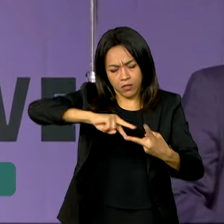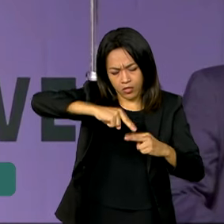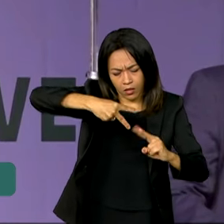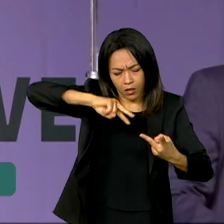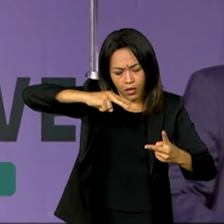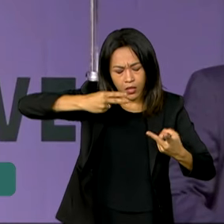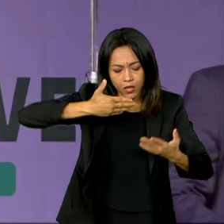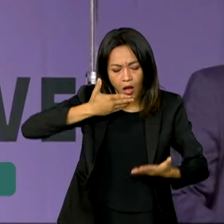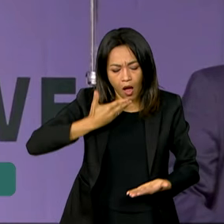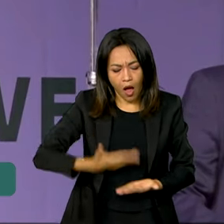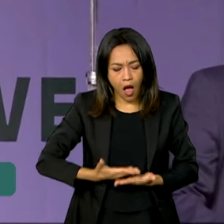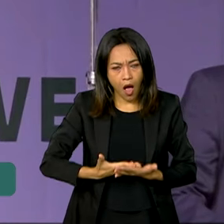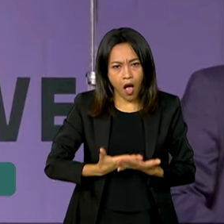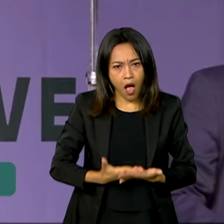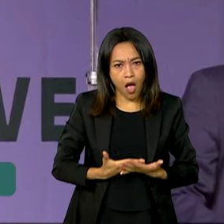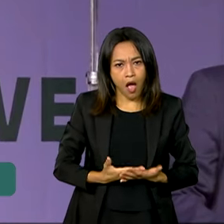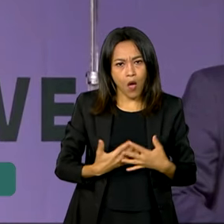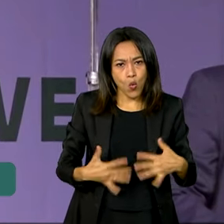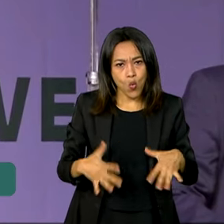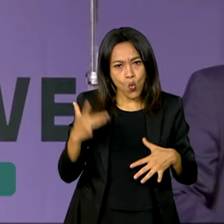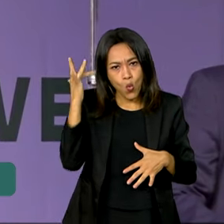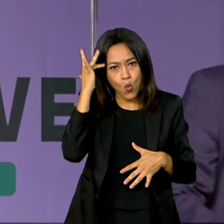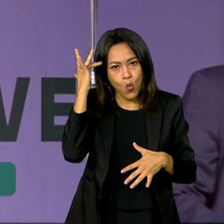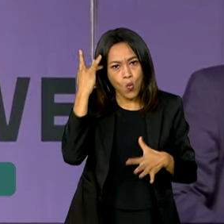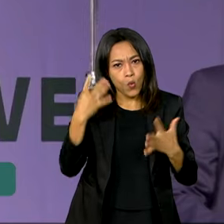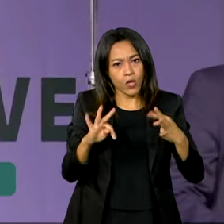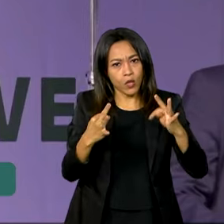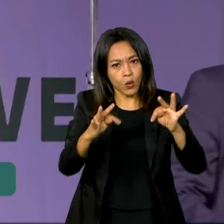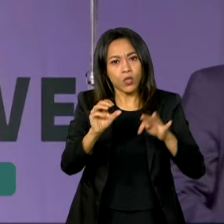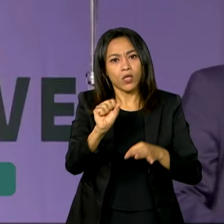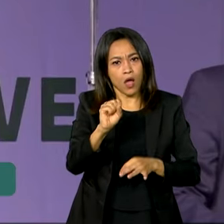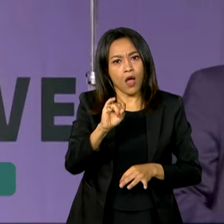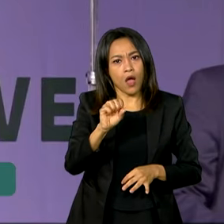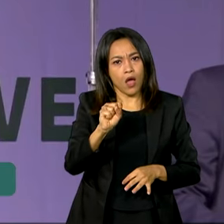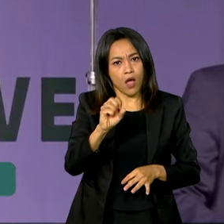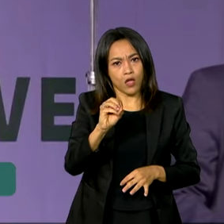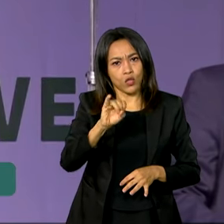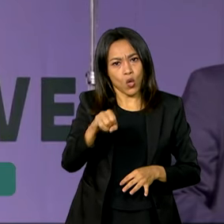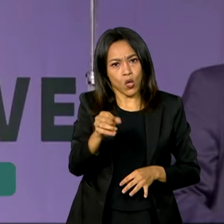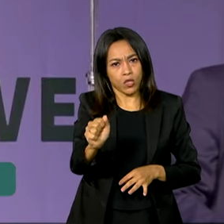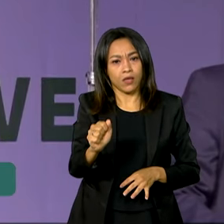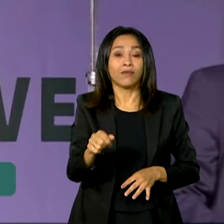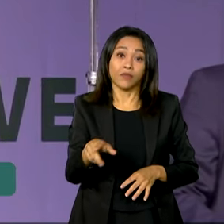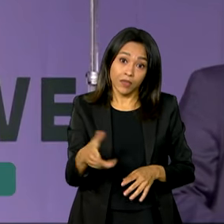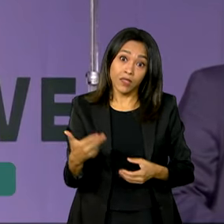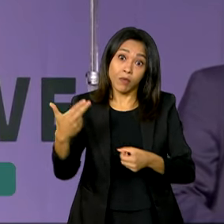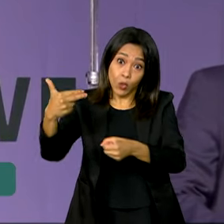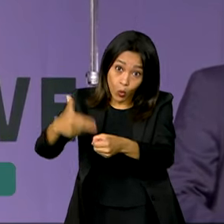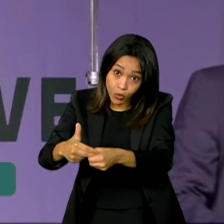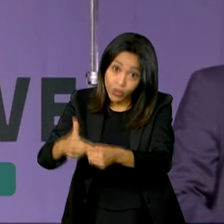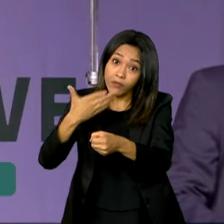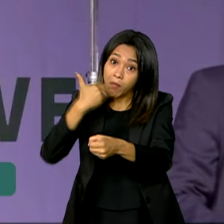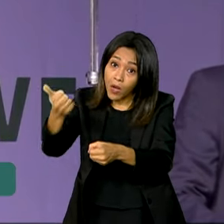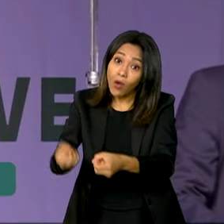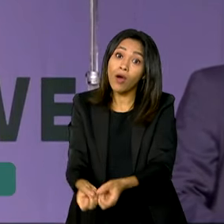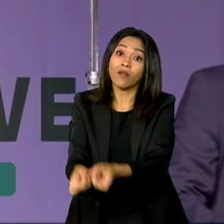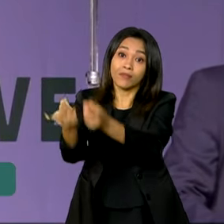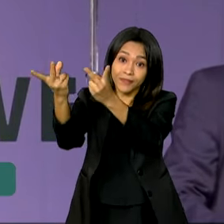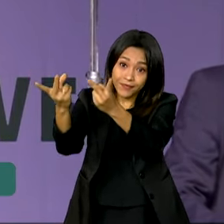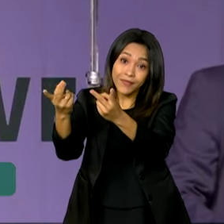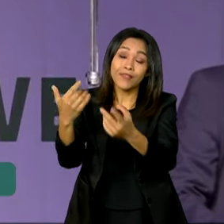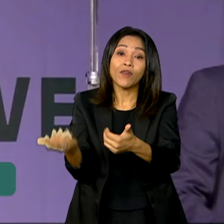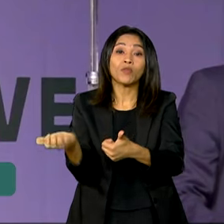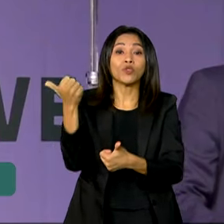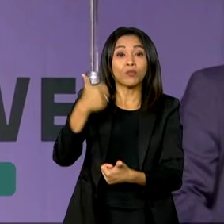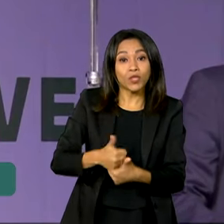impressionante, de tecnologia de ponta, se nós exportarmos o combustível, melhor. Vai ter que trocar o